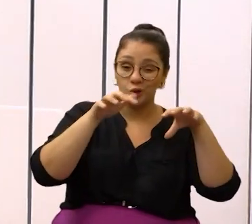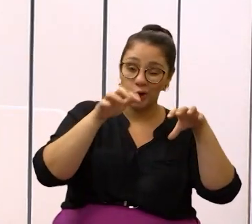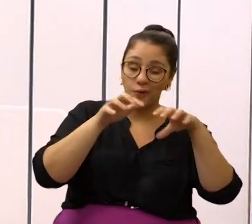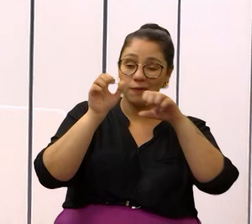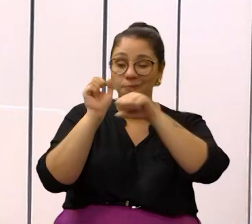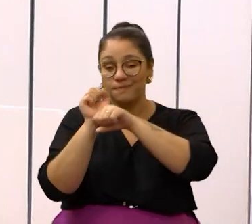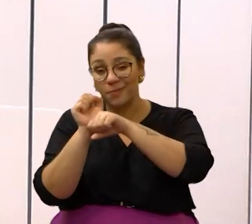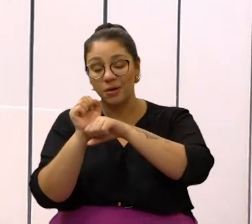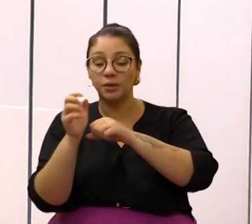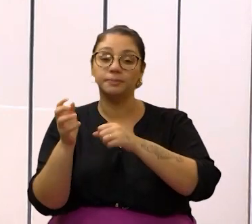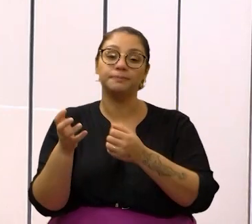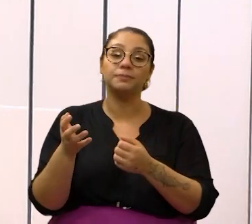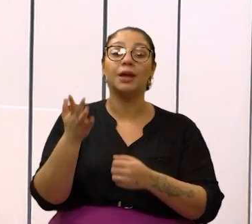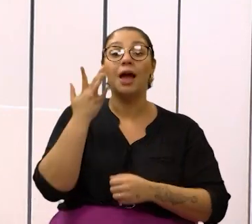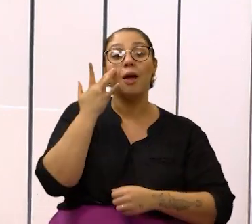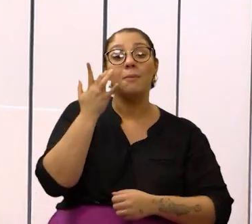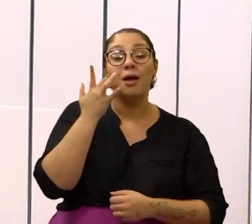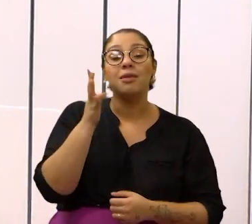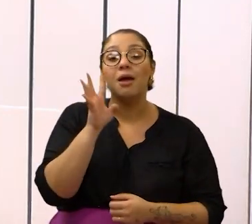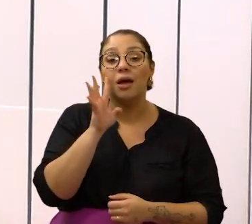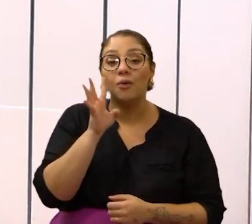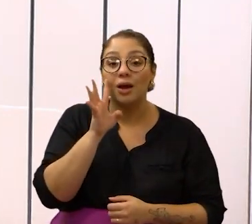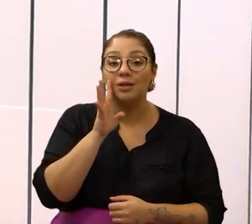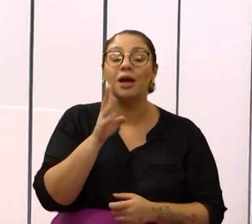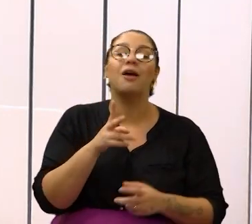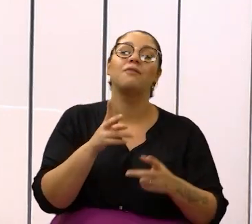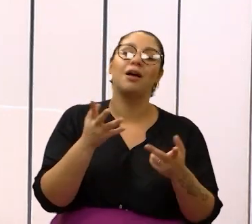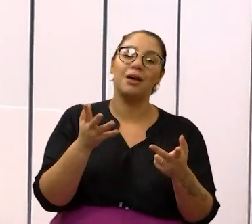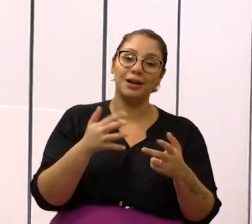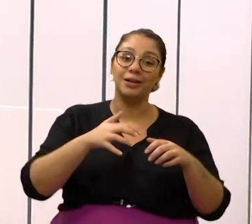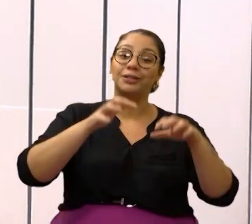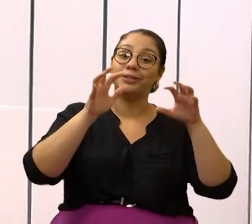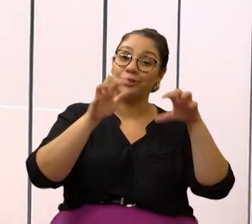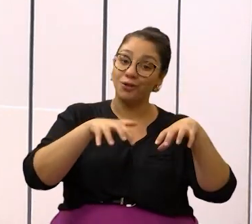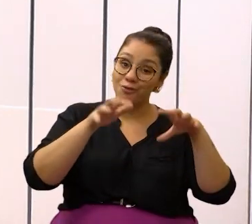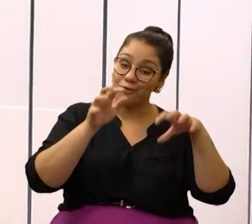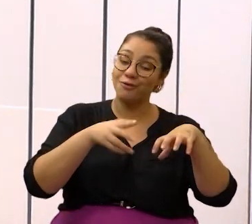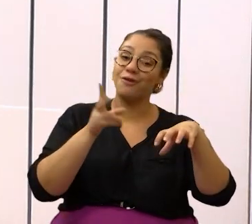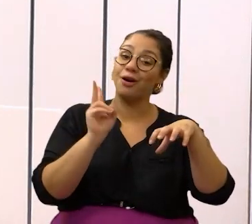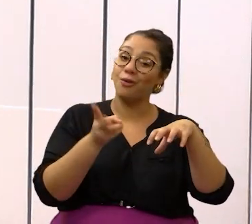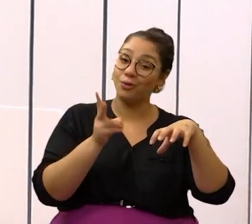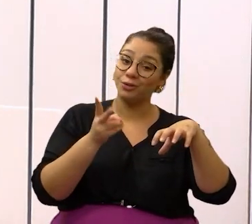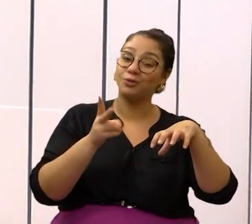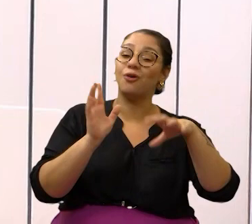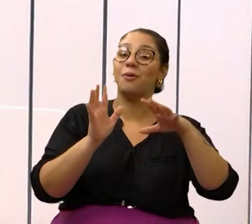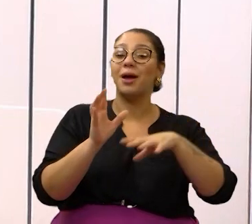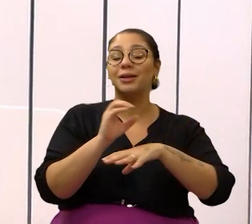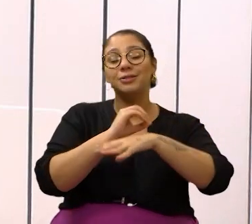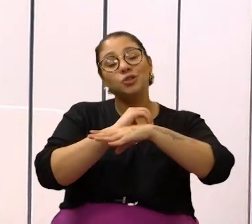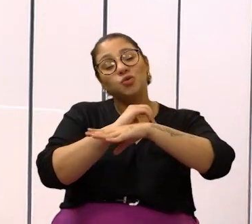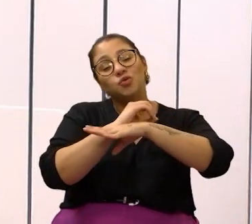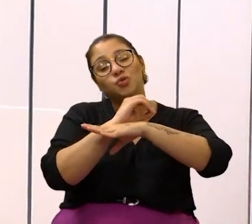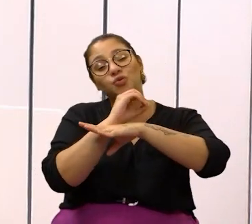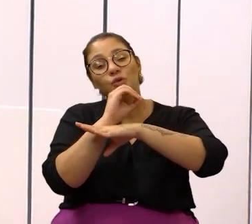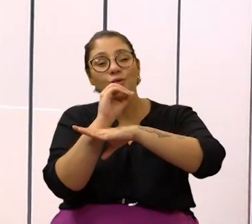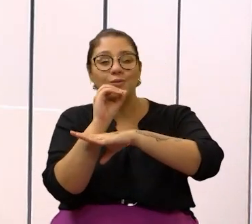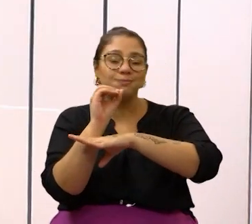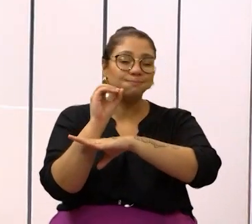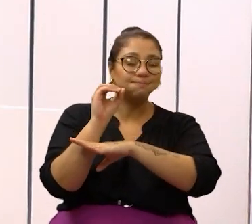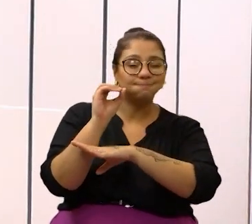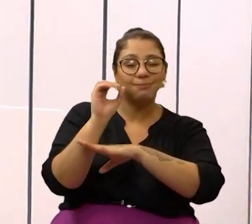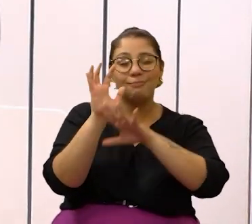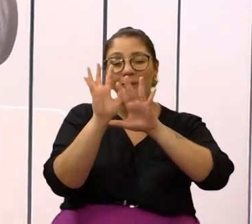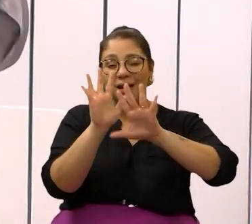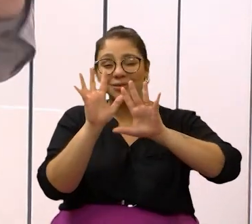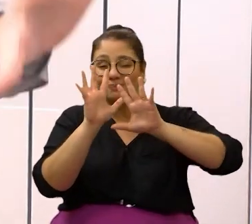chove para. Amanhã, quarta-feira, essa condição ainda permanece, com o sol tentando aparecer entre